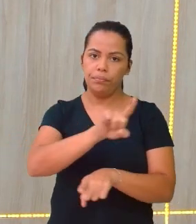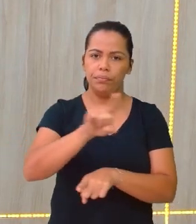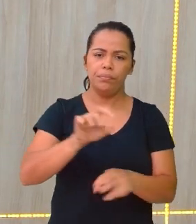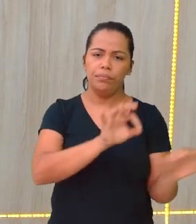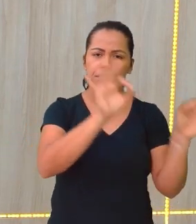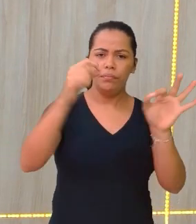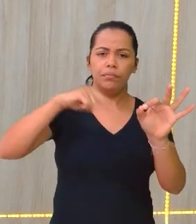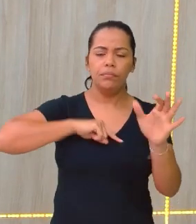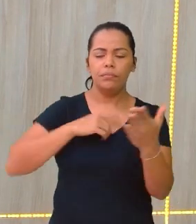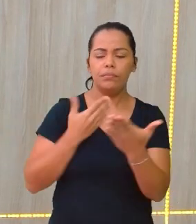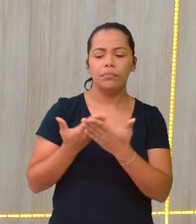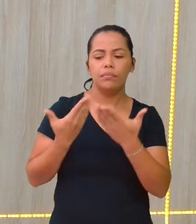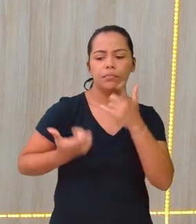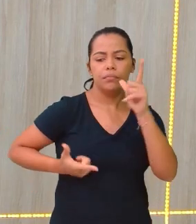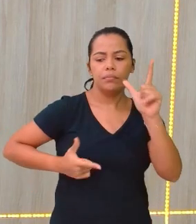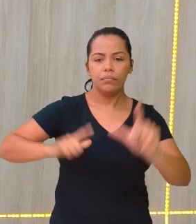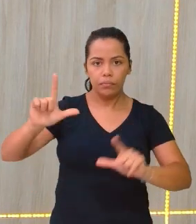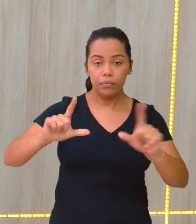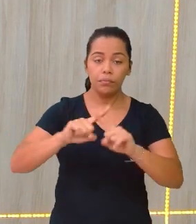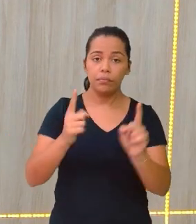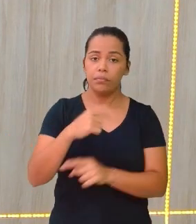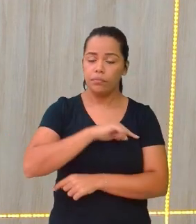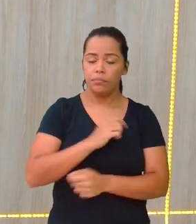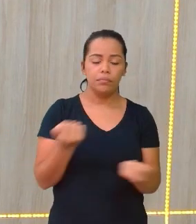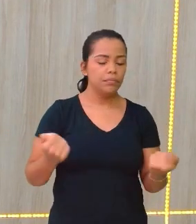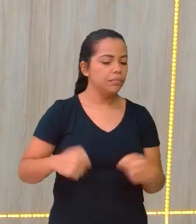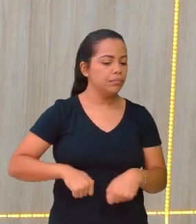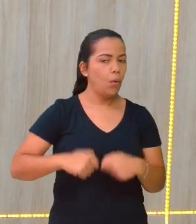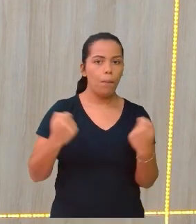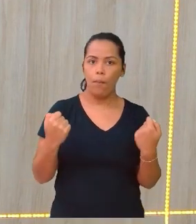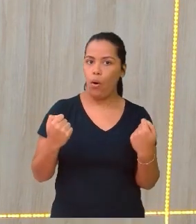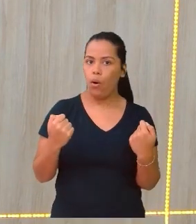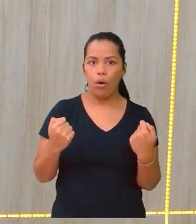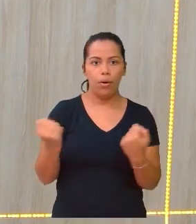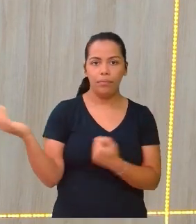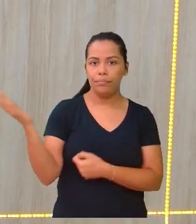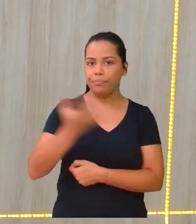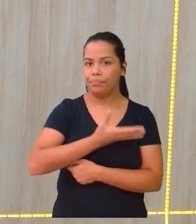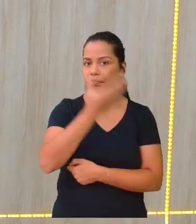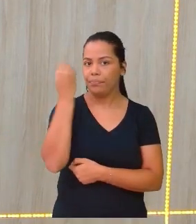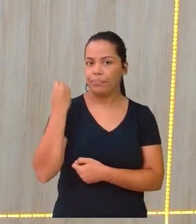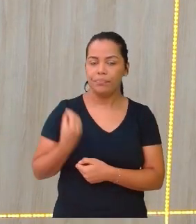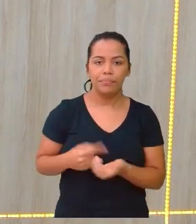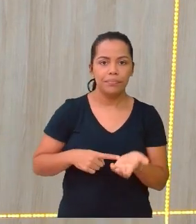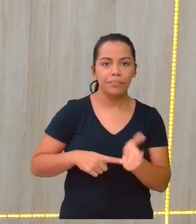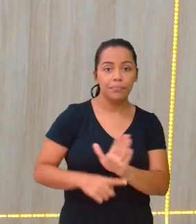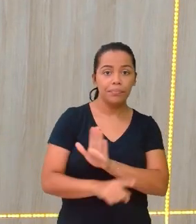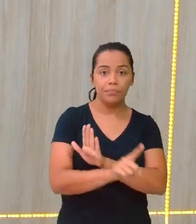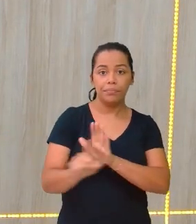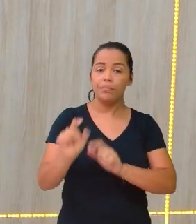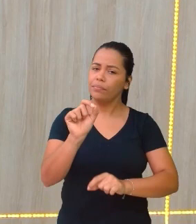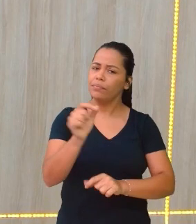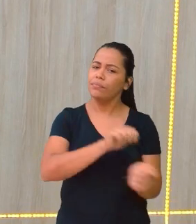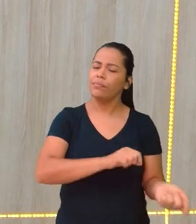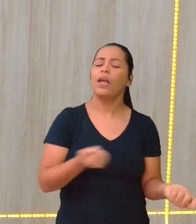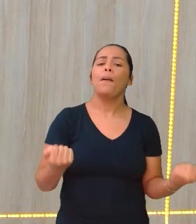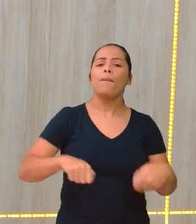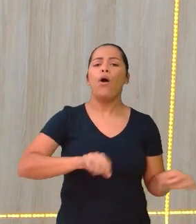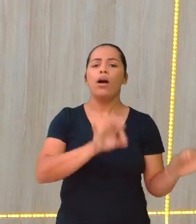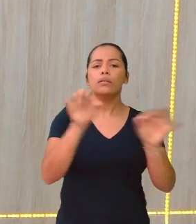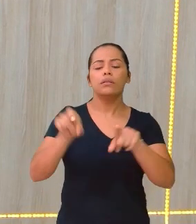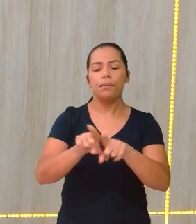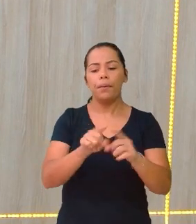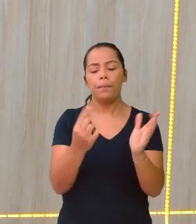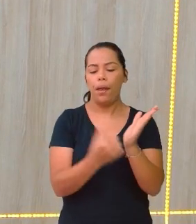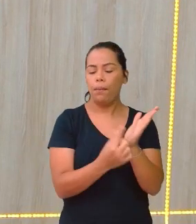TV. Mas não podemos esquecer de dizer que vocês podem ver pelo aplicativo pessoal. E com o aplicativo vocês vão